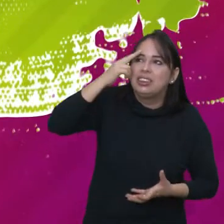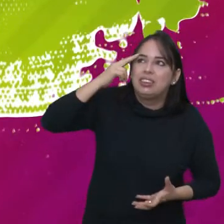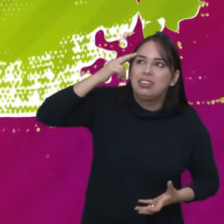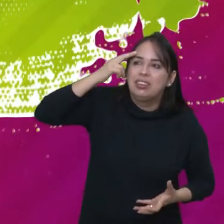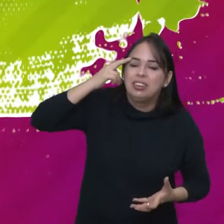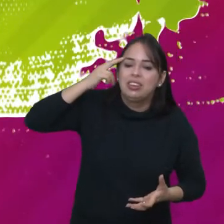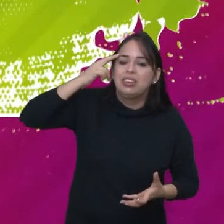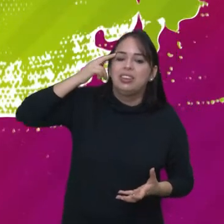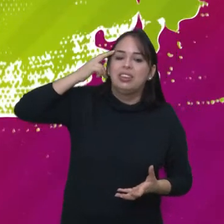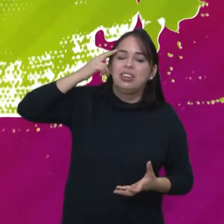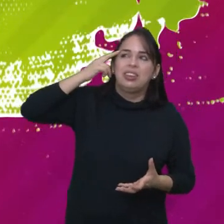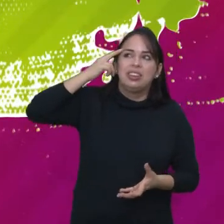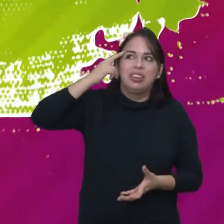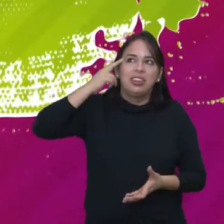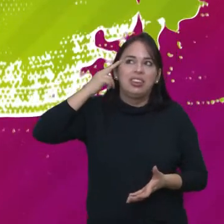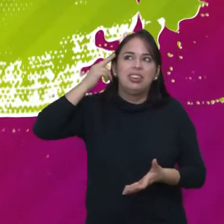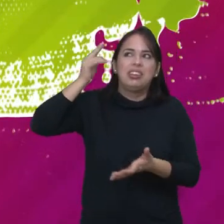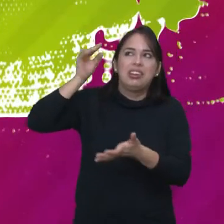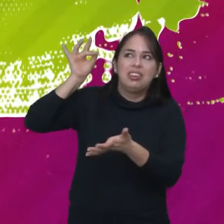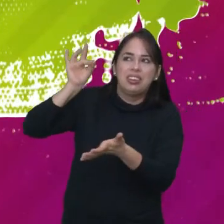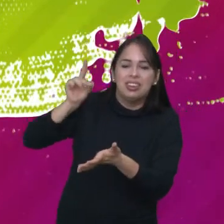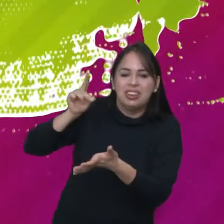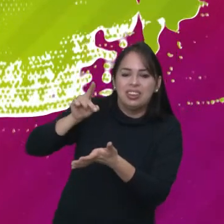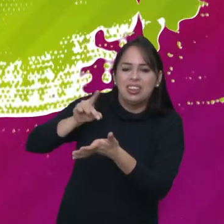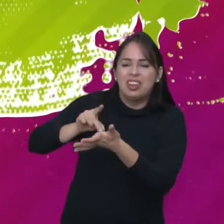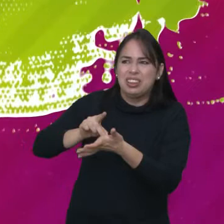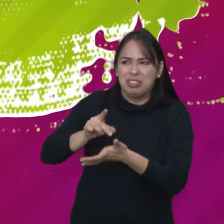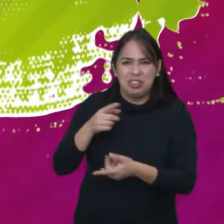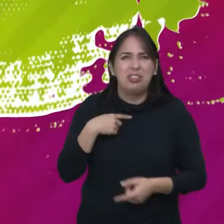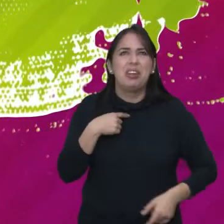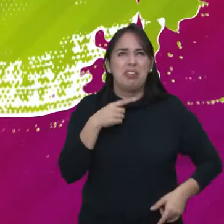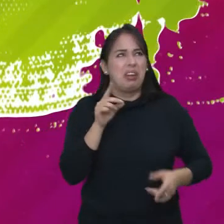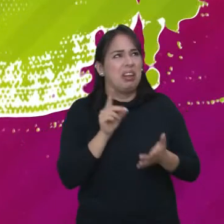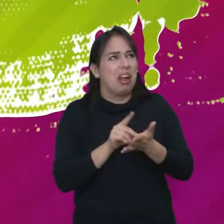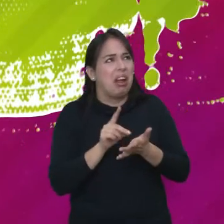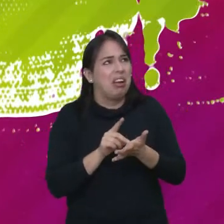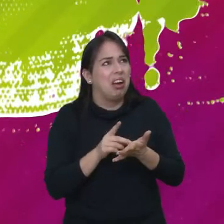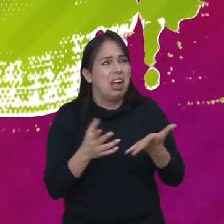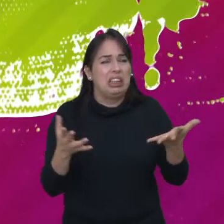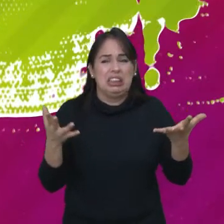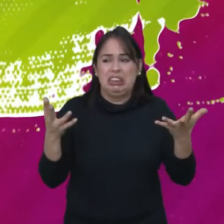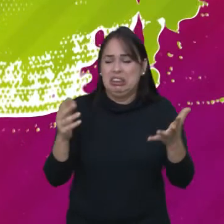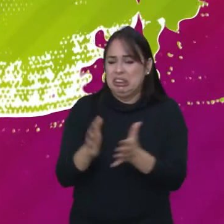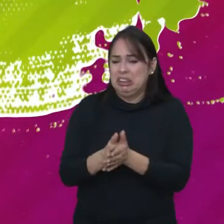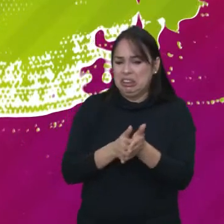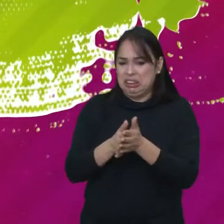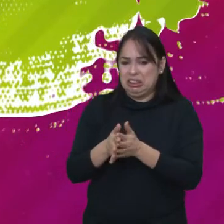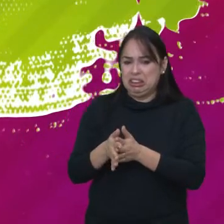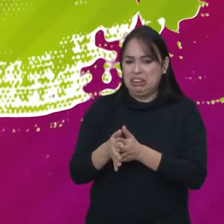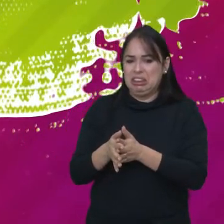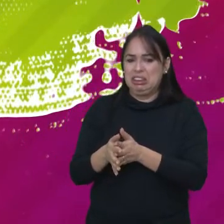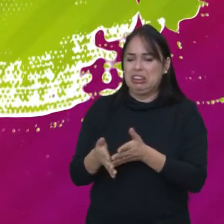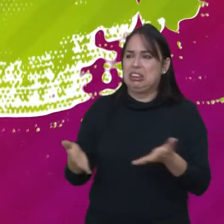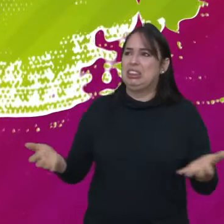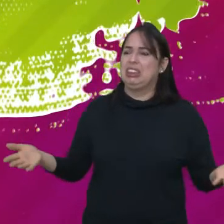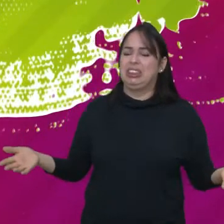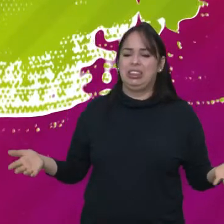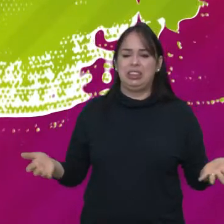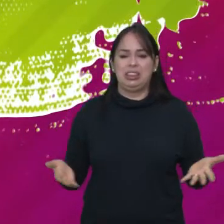Serão verdade Será, Deus Porra Meteu essa, parceira?